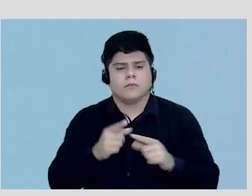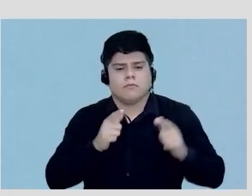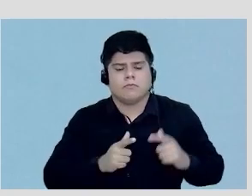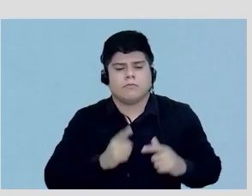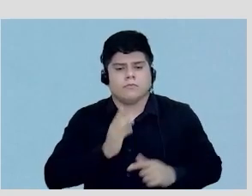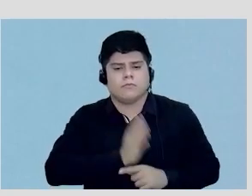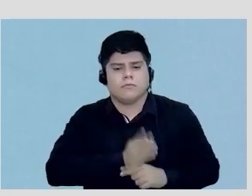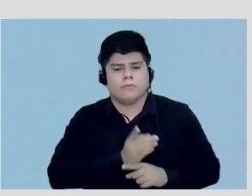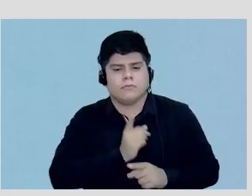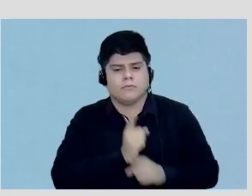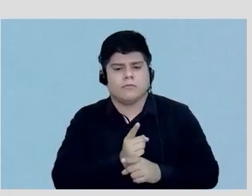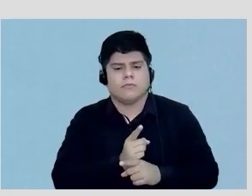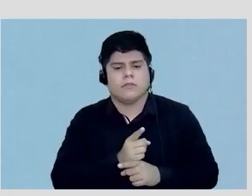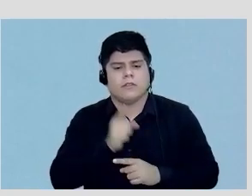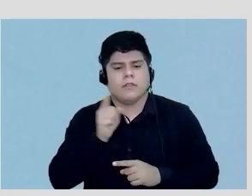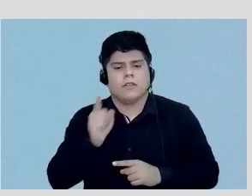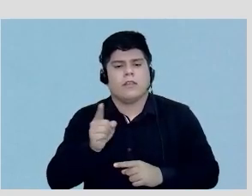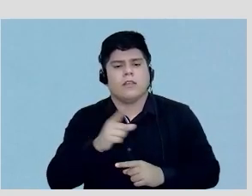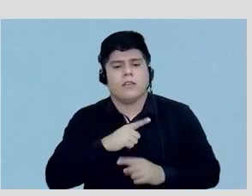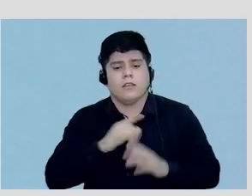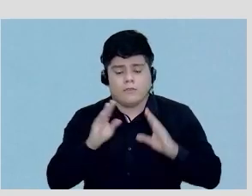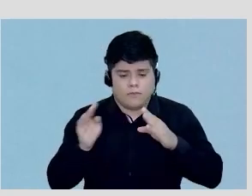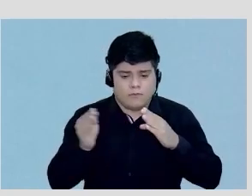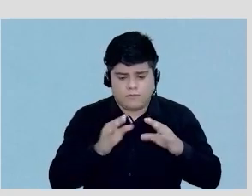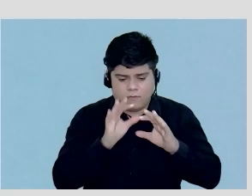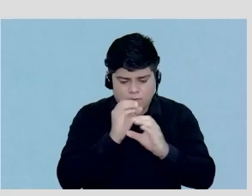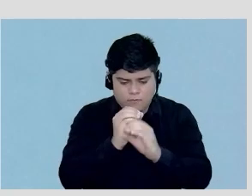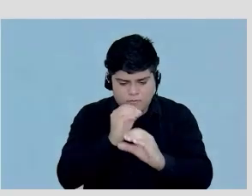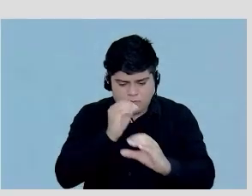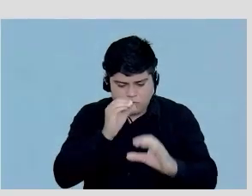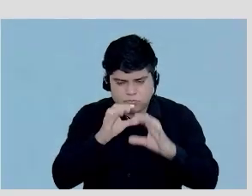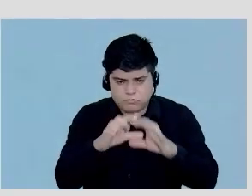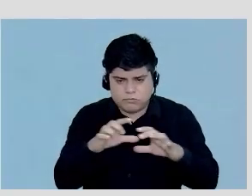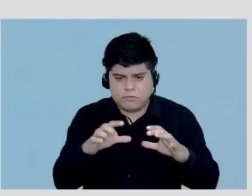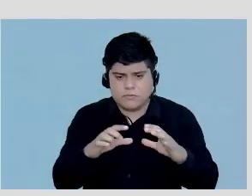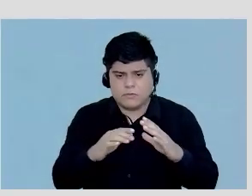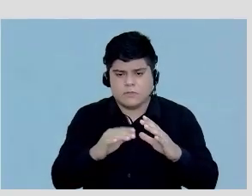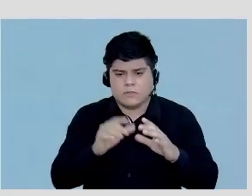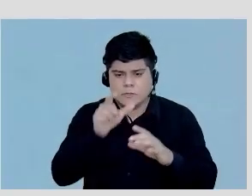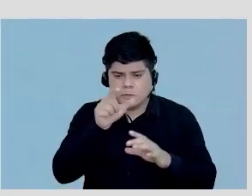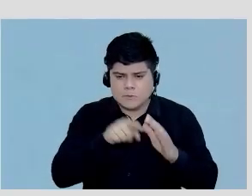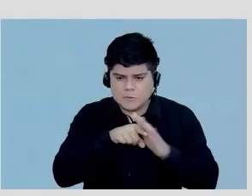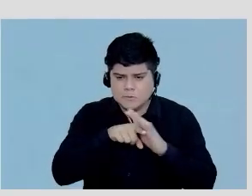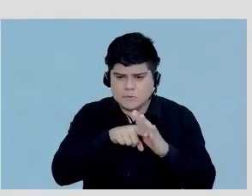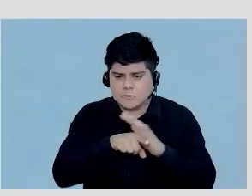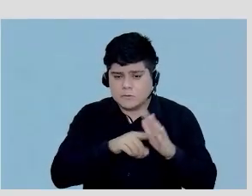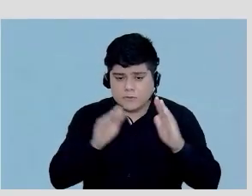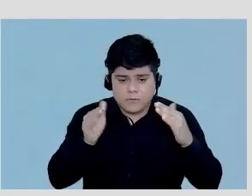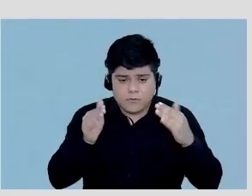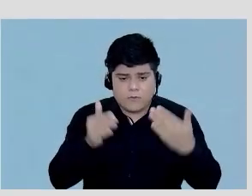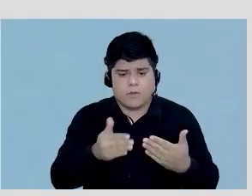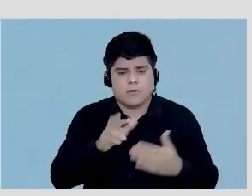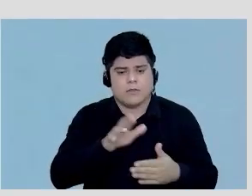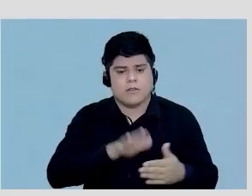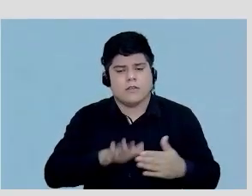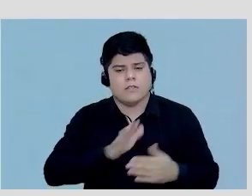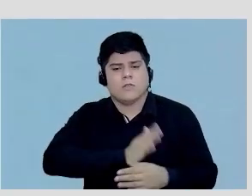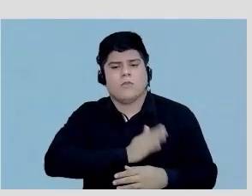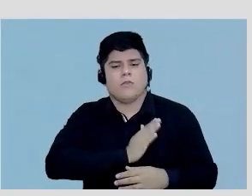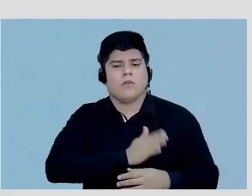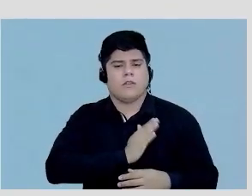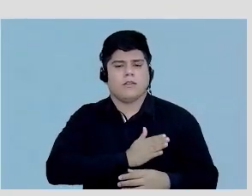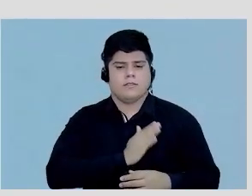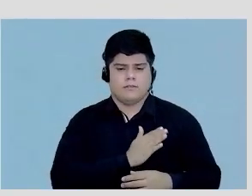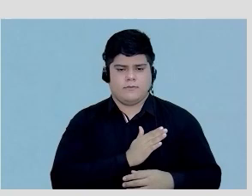o coração, o aparelho, ele foca e faz um scan muito focado nessa região cardíaca.